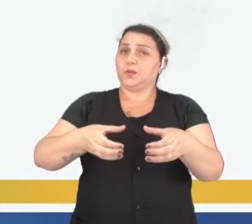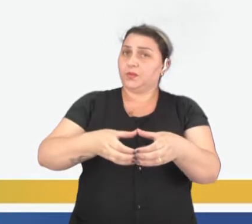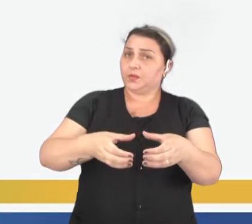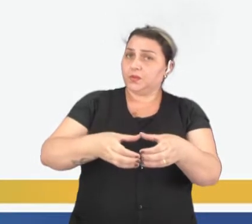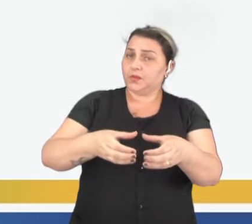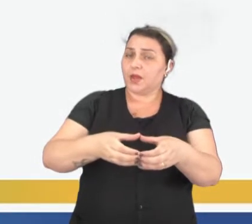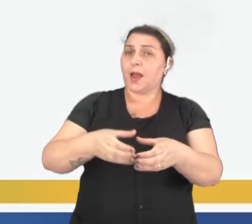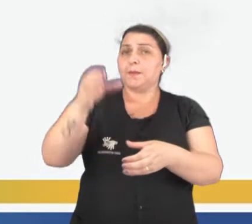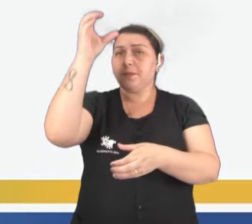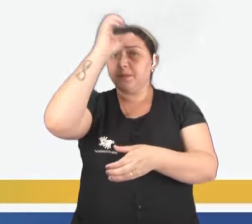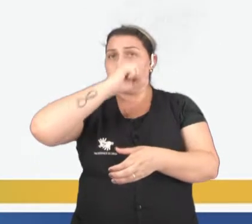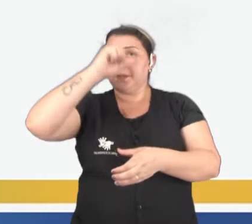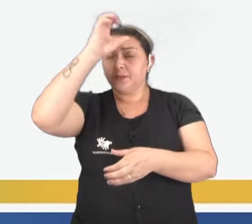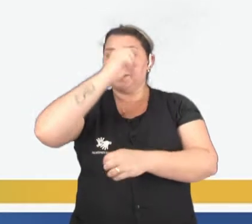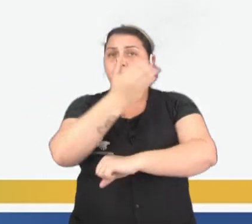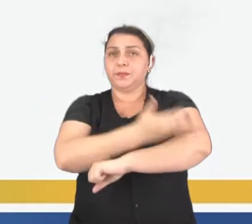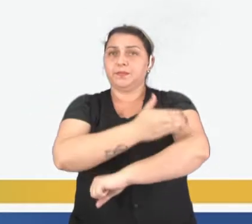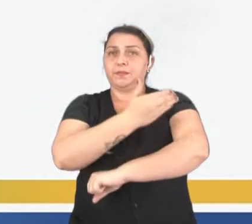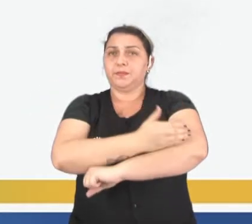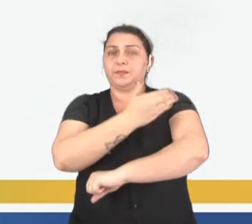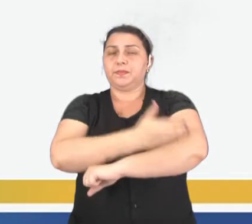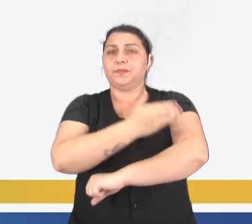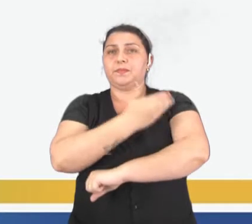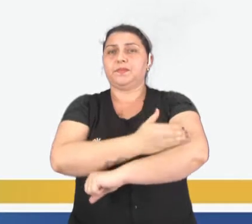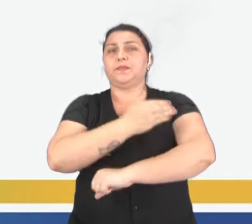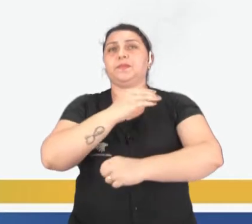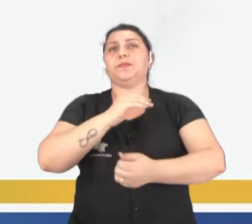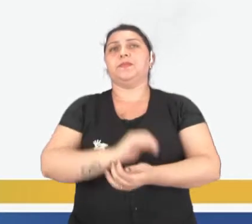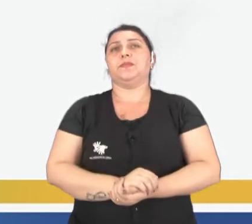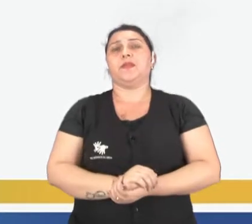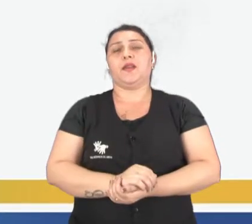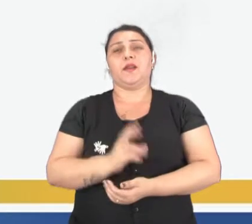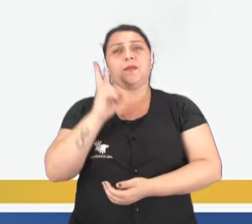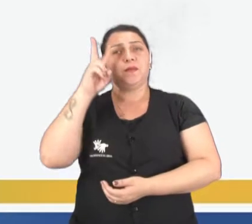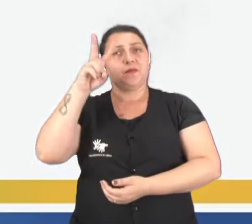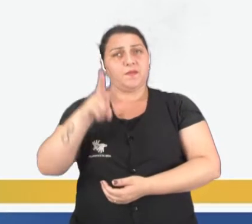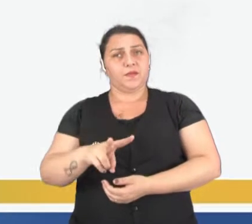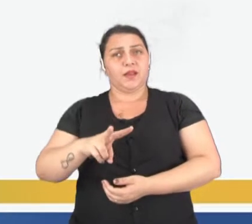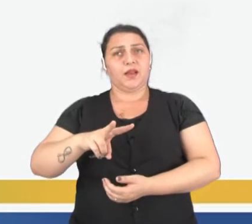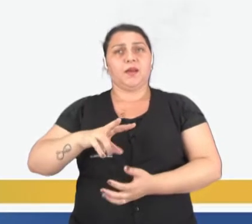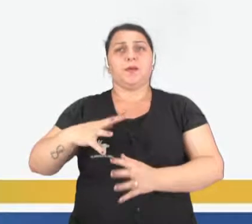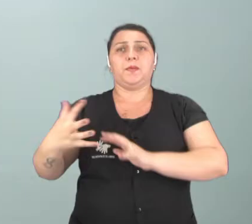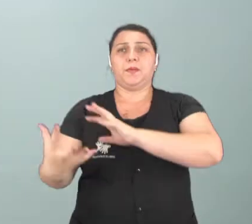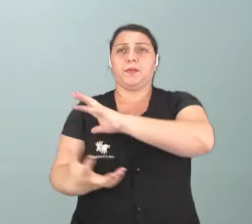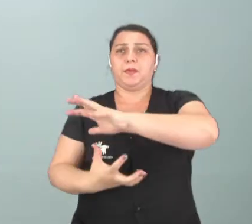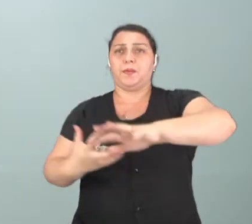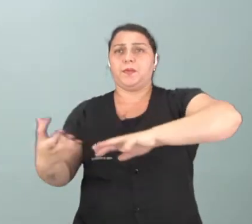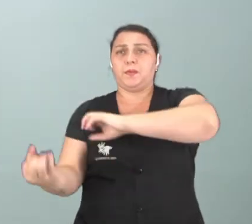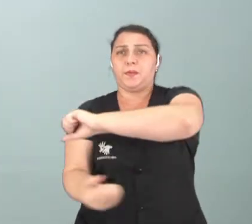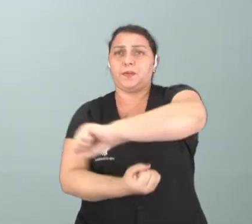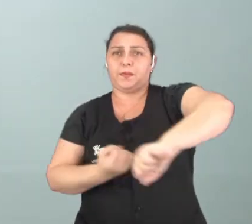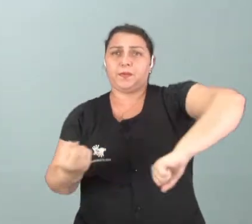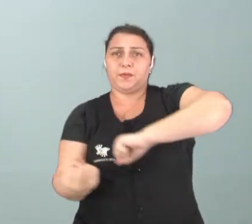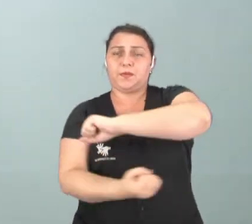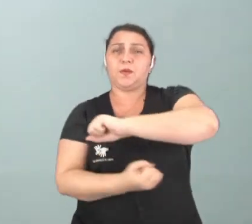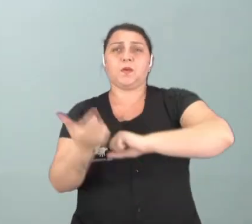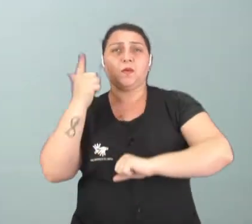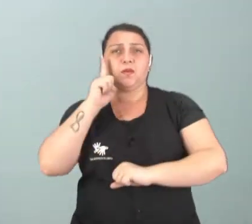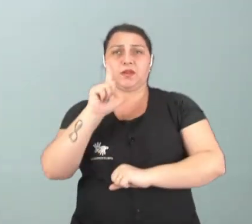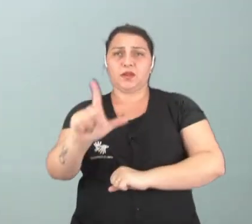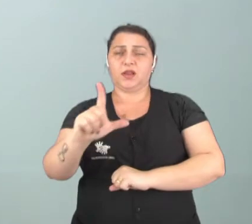aprenda a praticar e observar a sustentabilidade. Ou seja, o planeta consegue